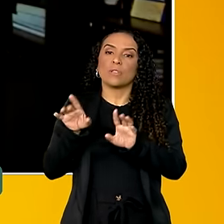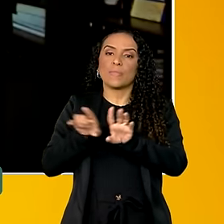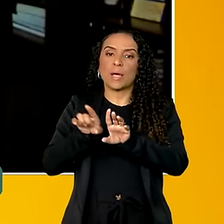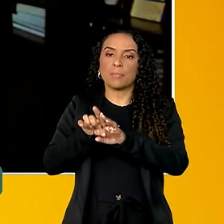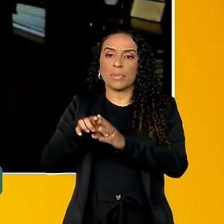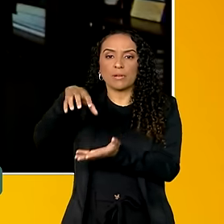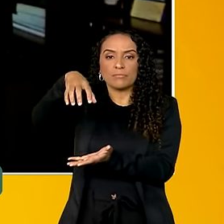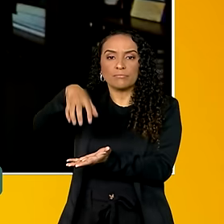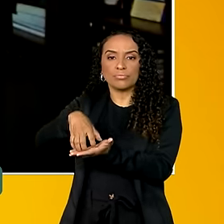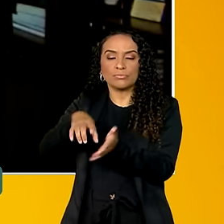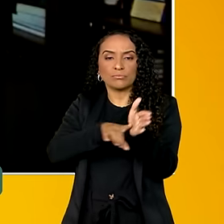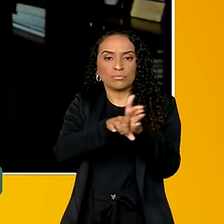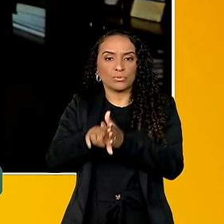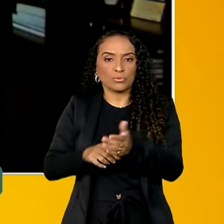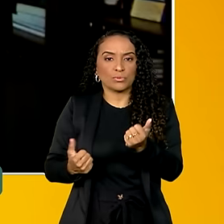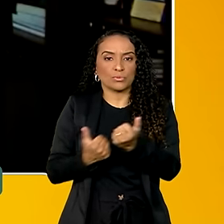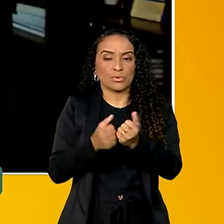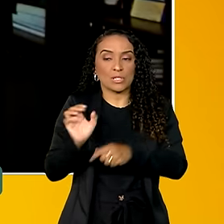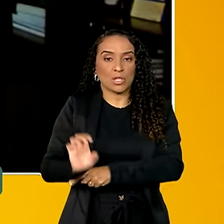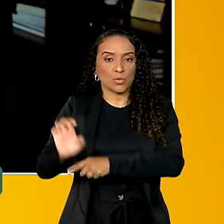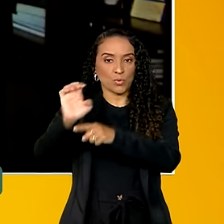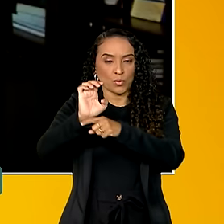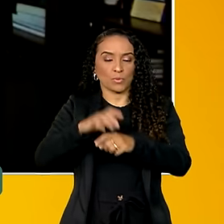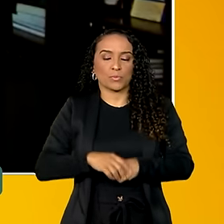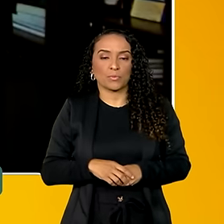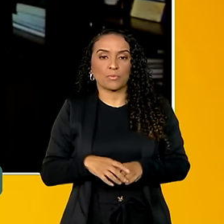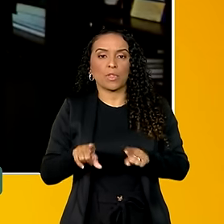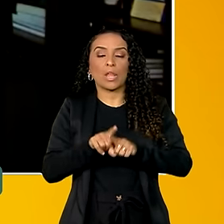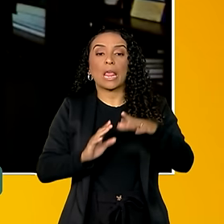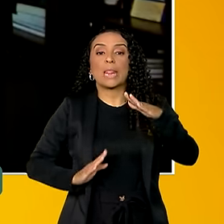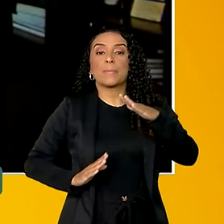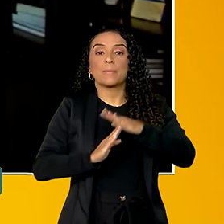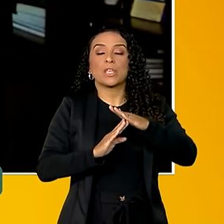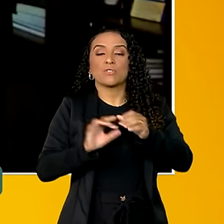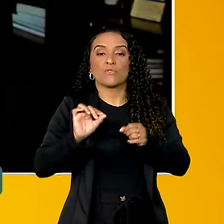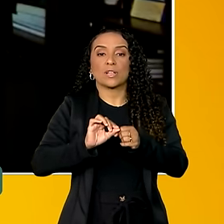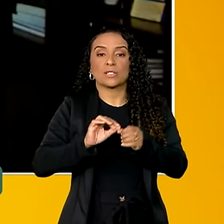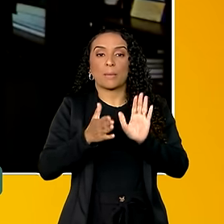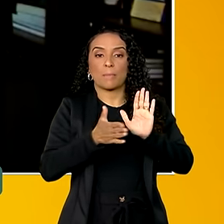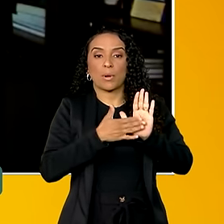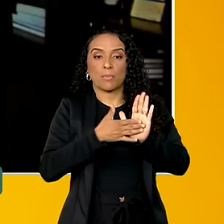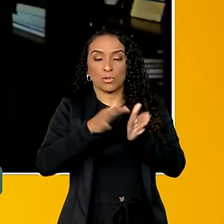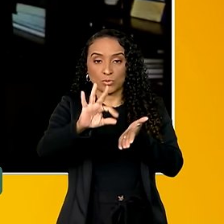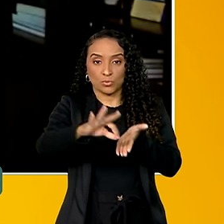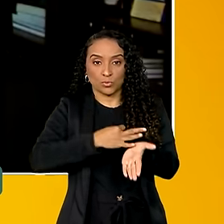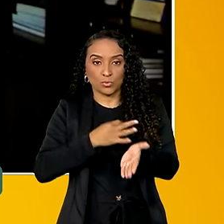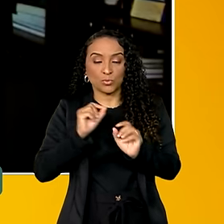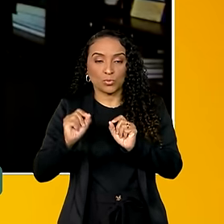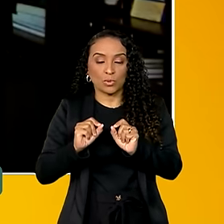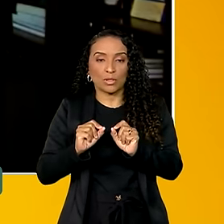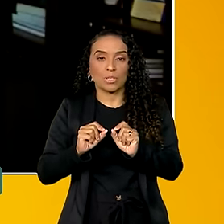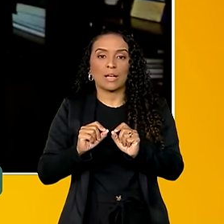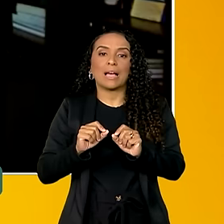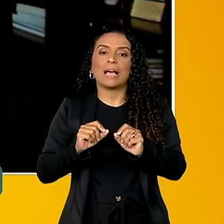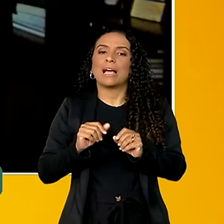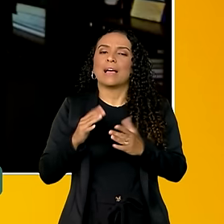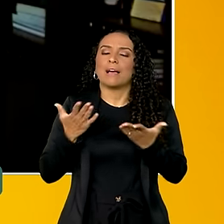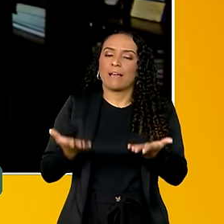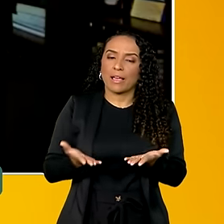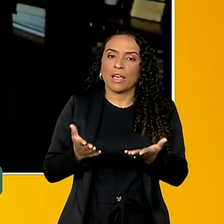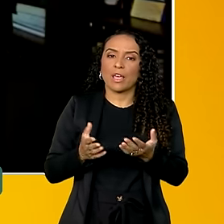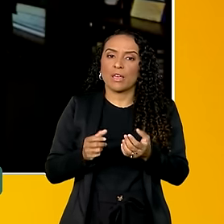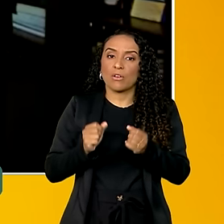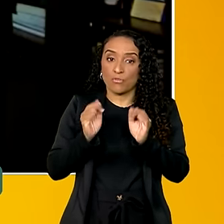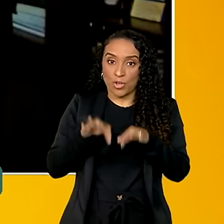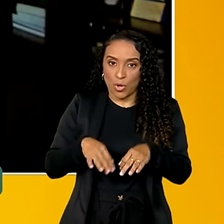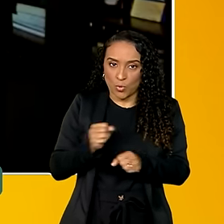amparo à pesquisa estaduais. O limite para fazer essas propostas será também o final